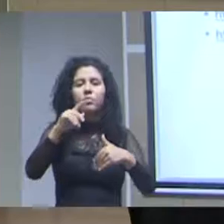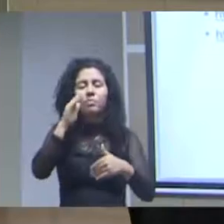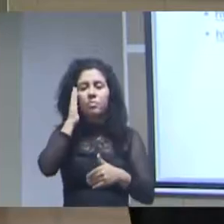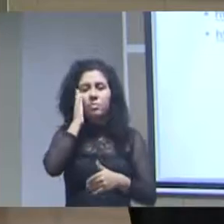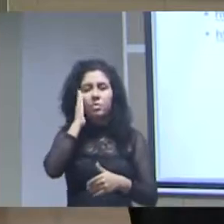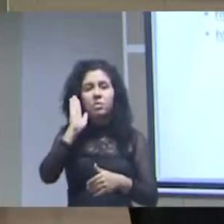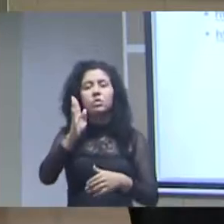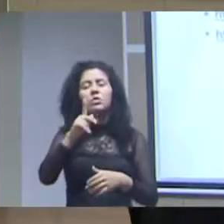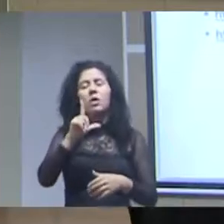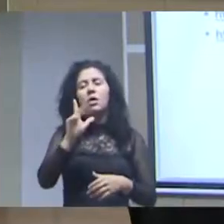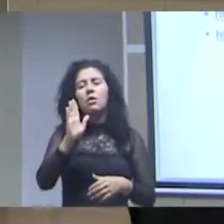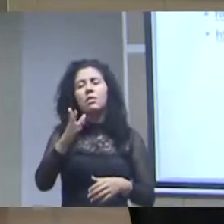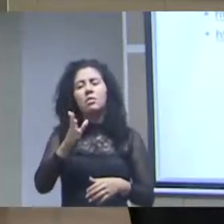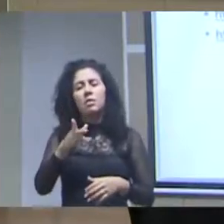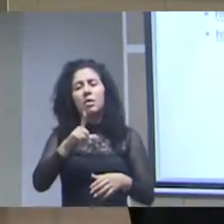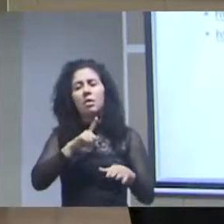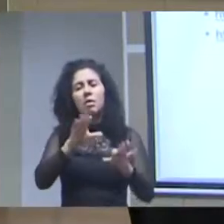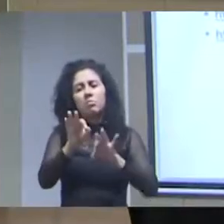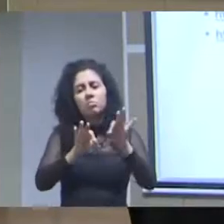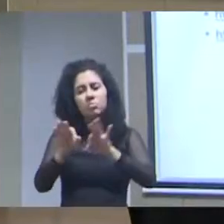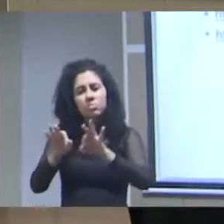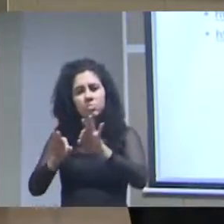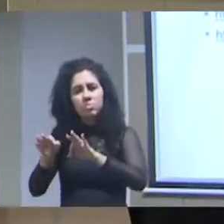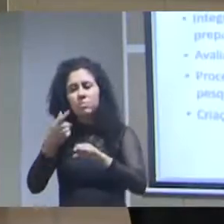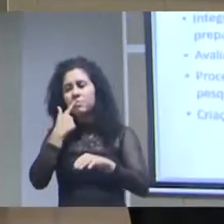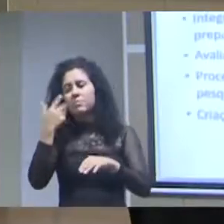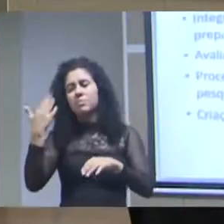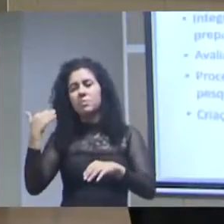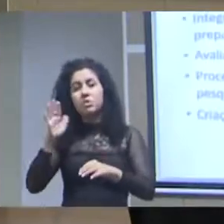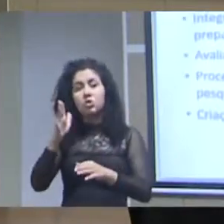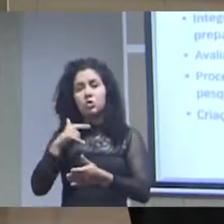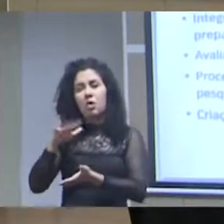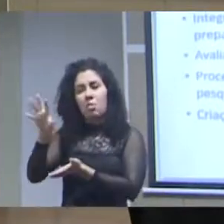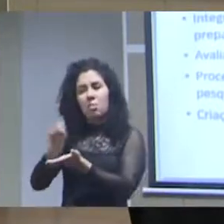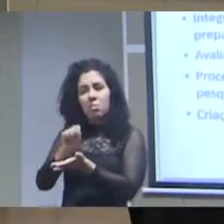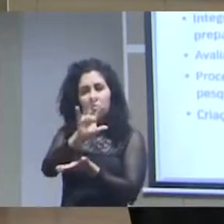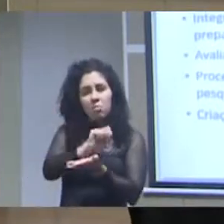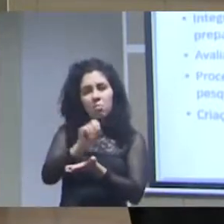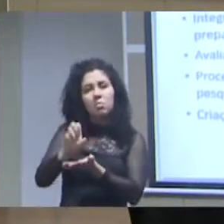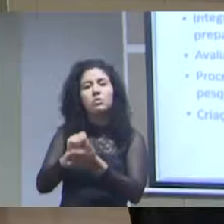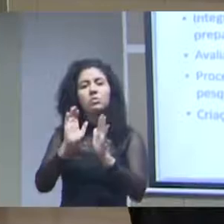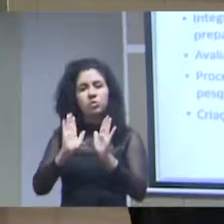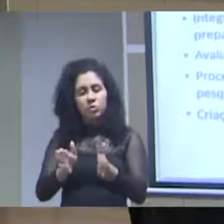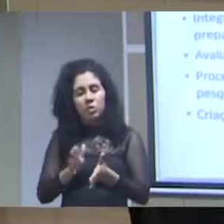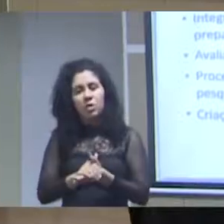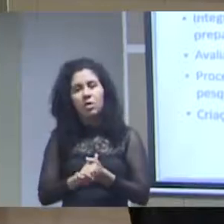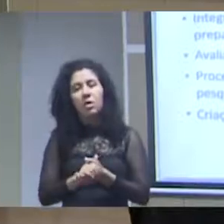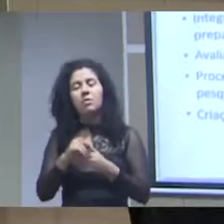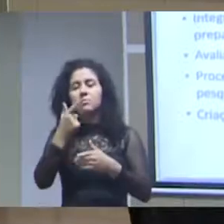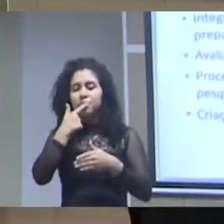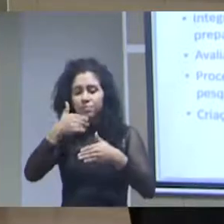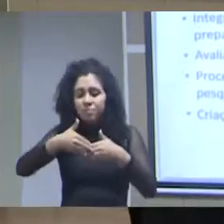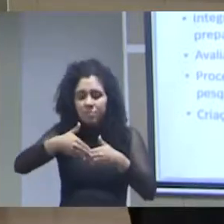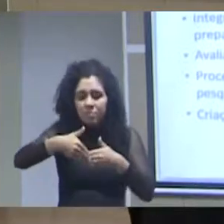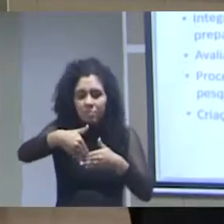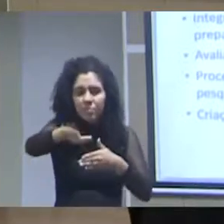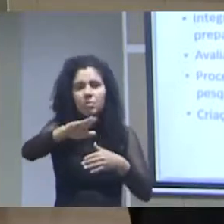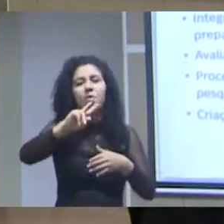nos dados preliminares coletados e em breve disponibilizaremos